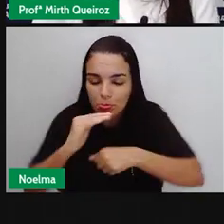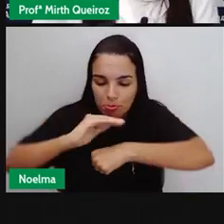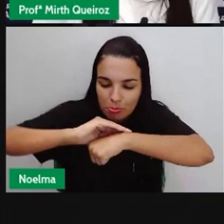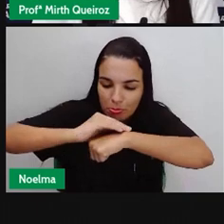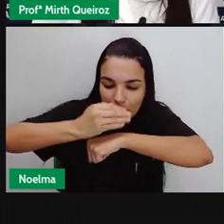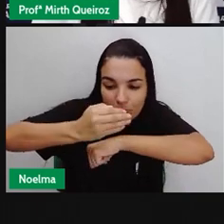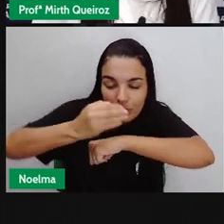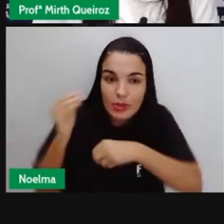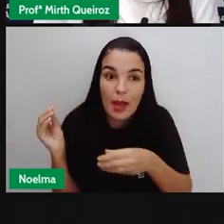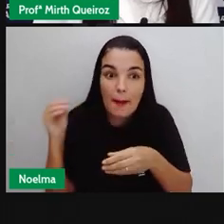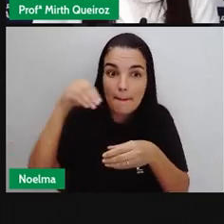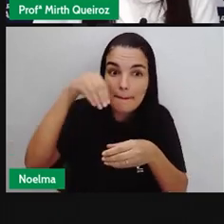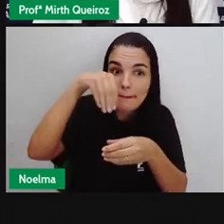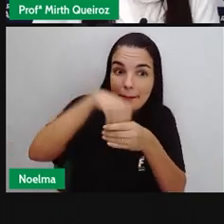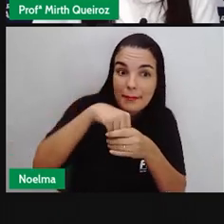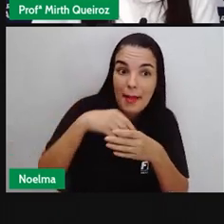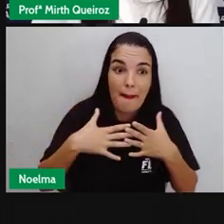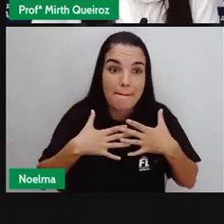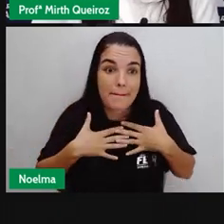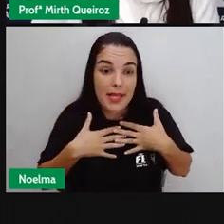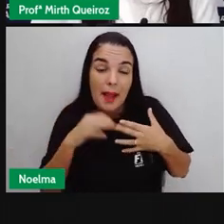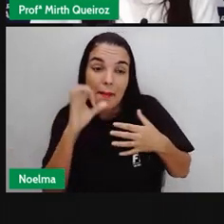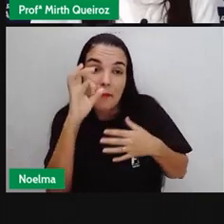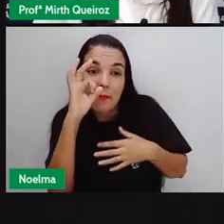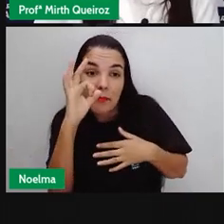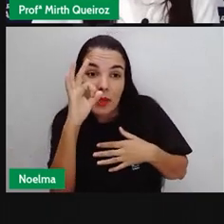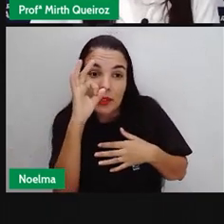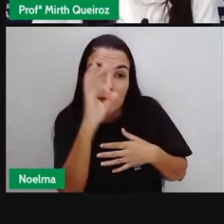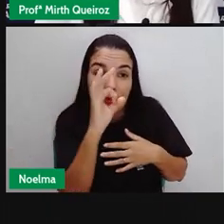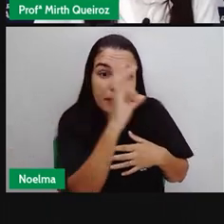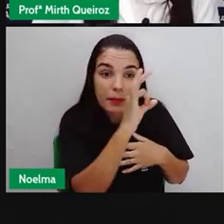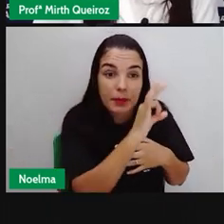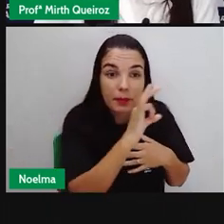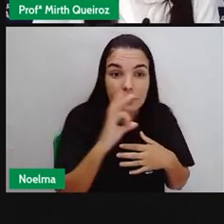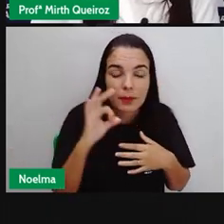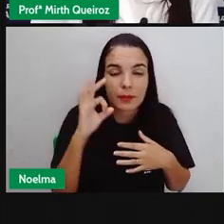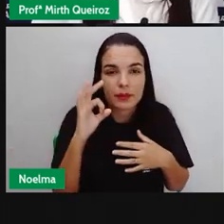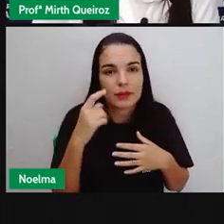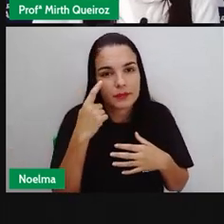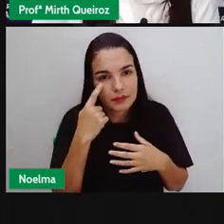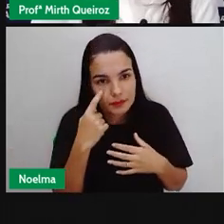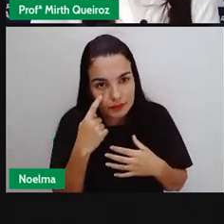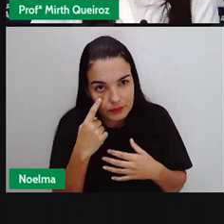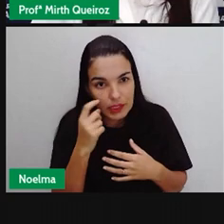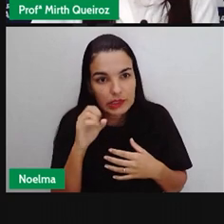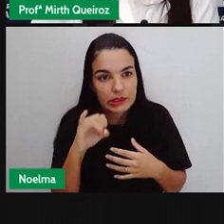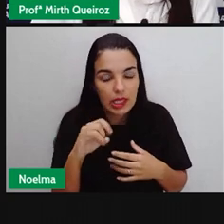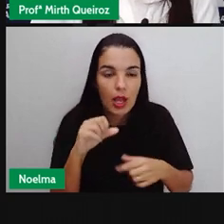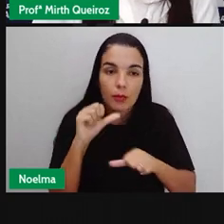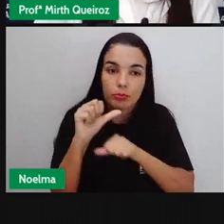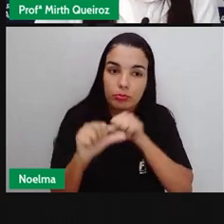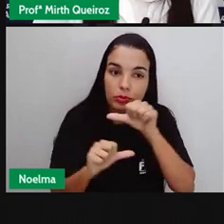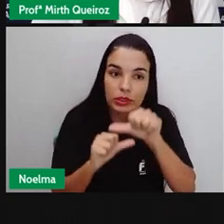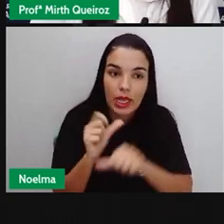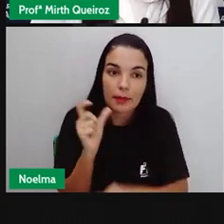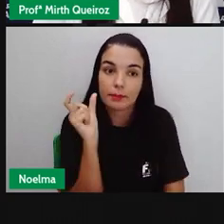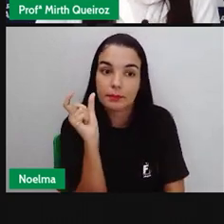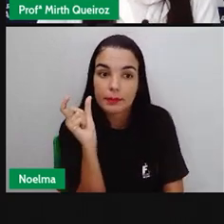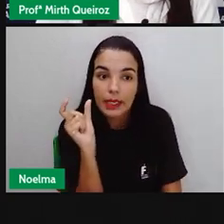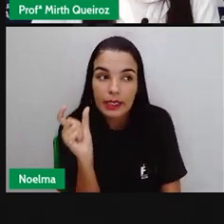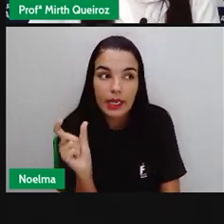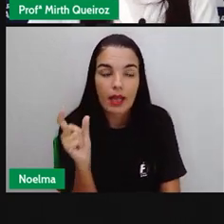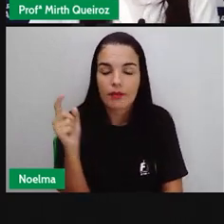minhas moedinhas. Então, tudo aí, se a gente mudar caixinha para caixinhas, todas as